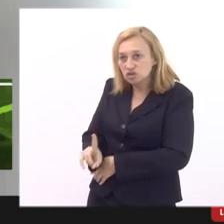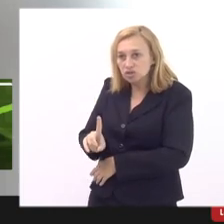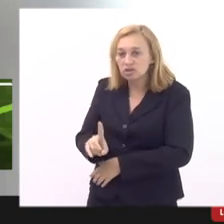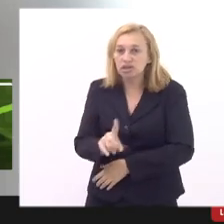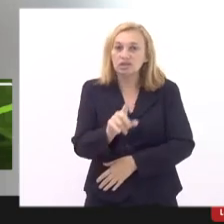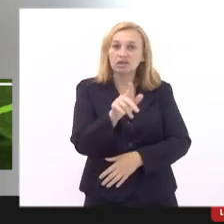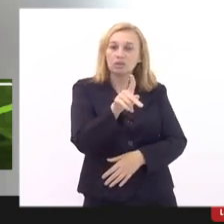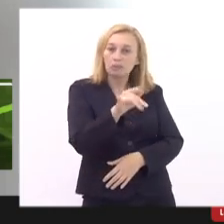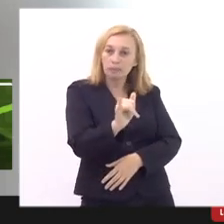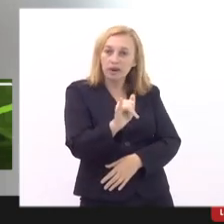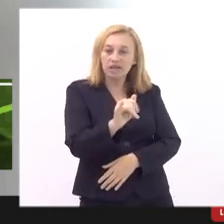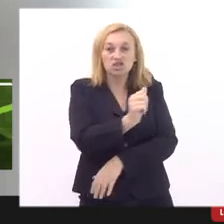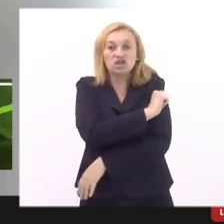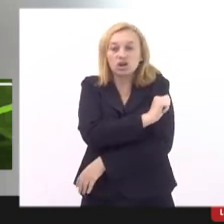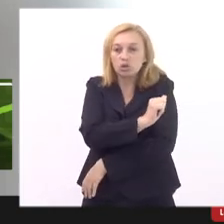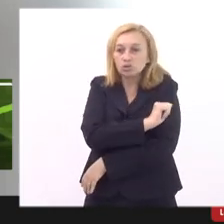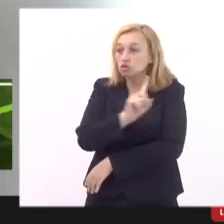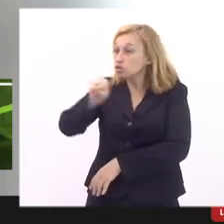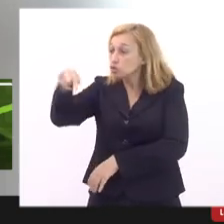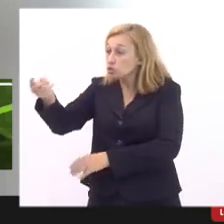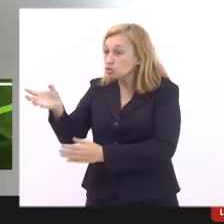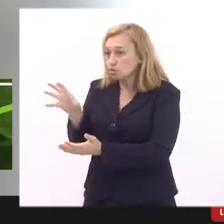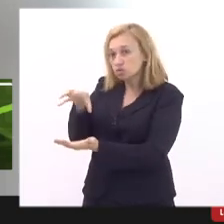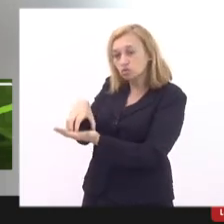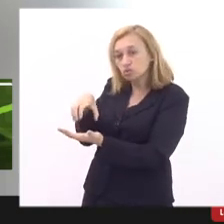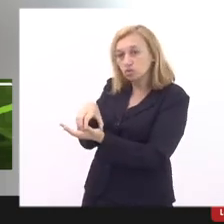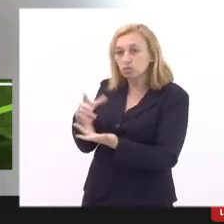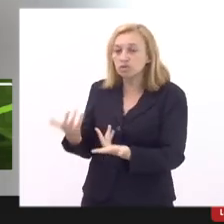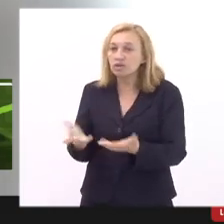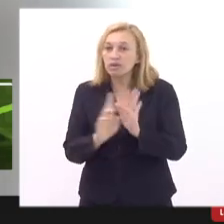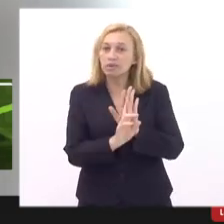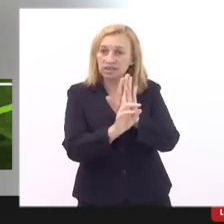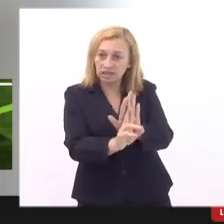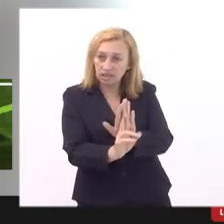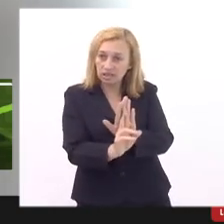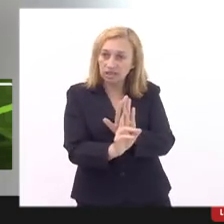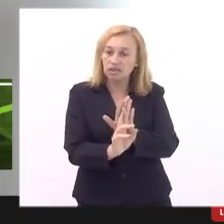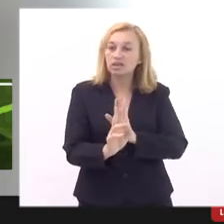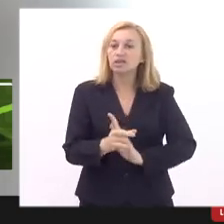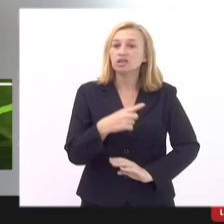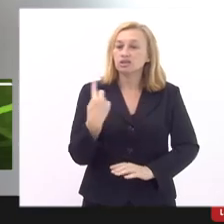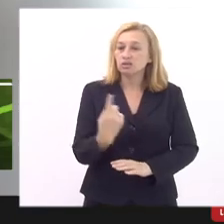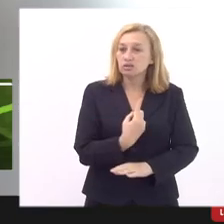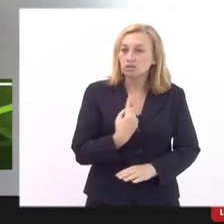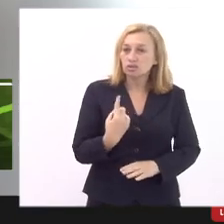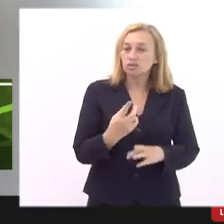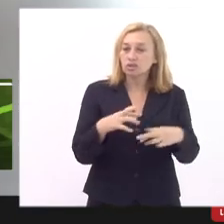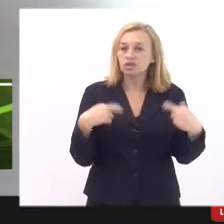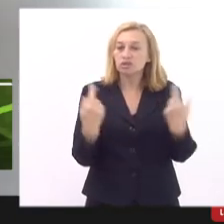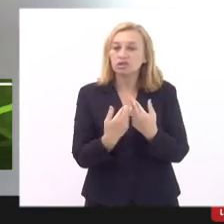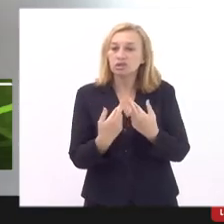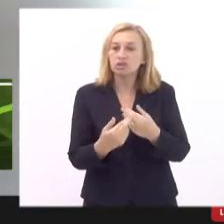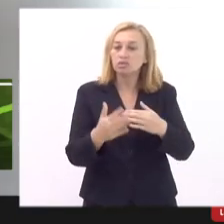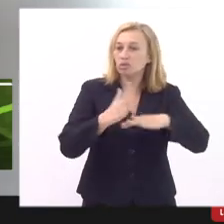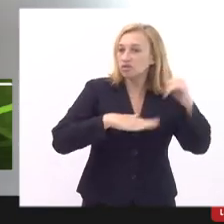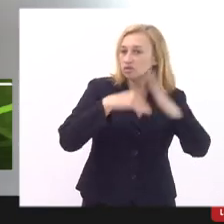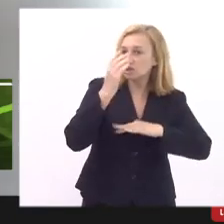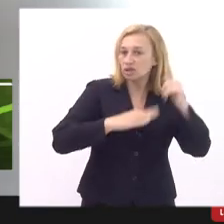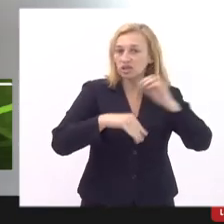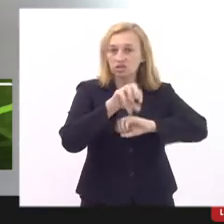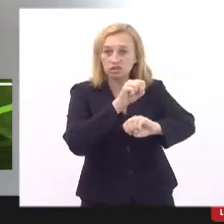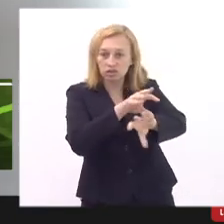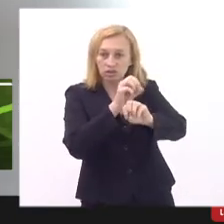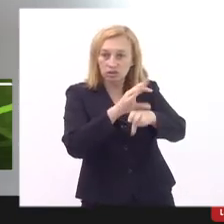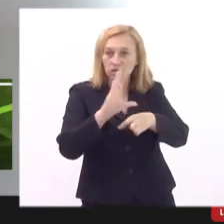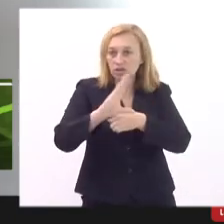alunos ou as outras organizações que estão representadas no nosso colegiado profissionais de educação o próprio conselho regional